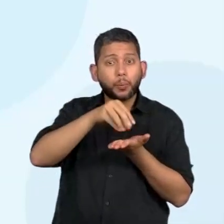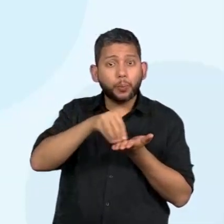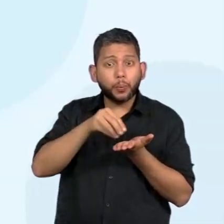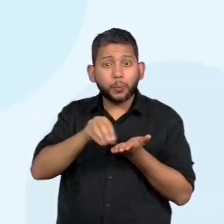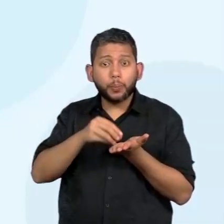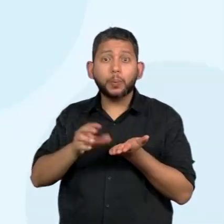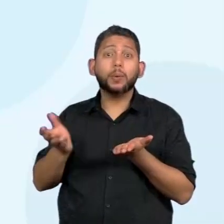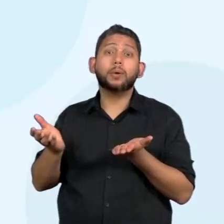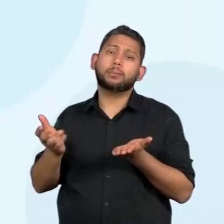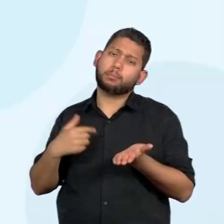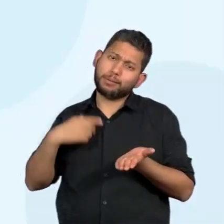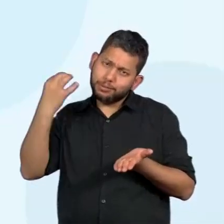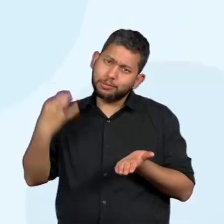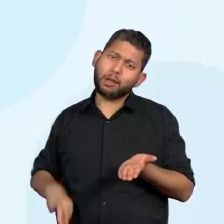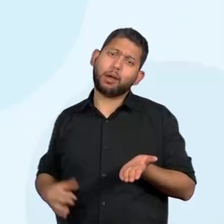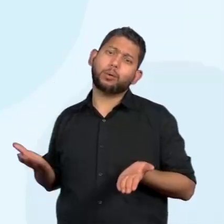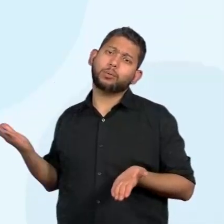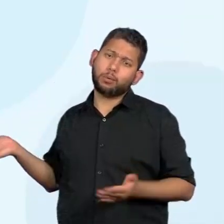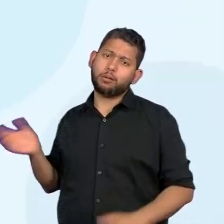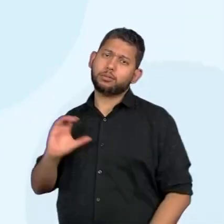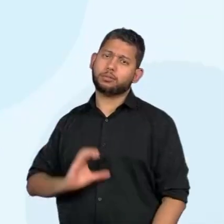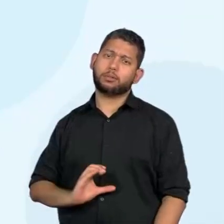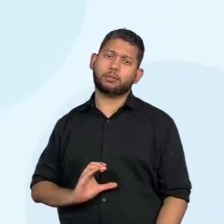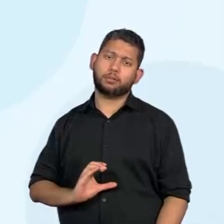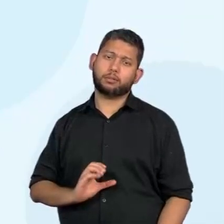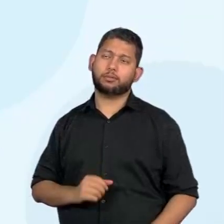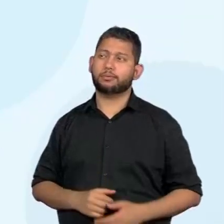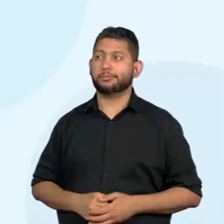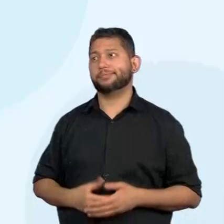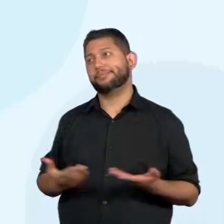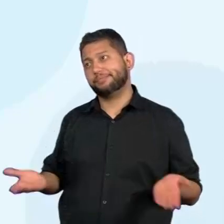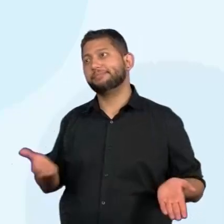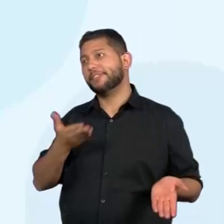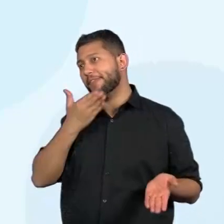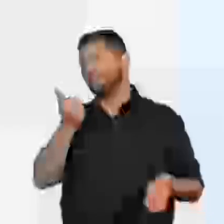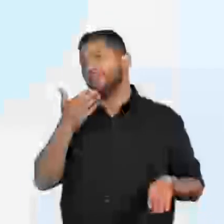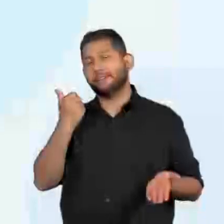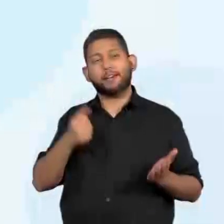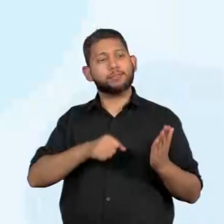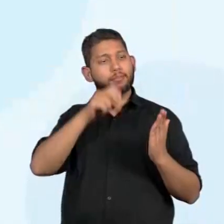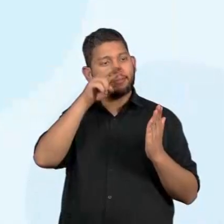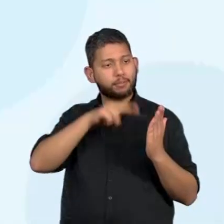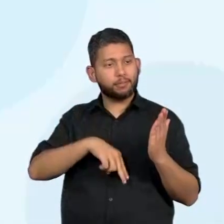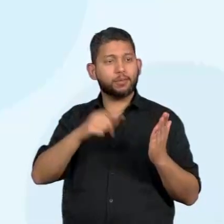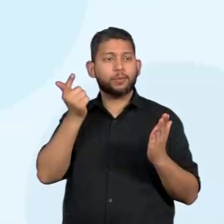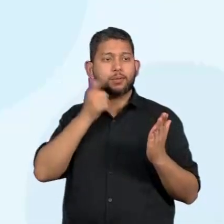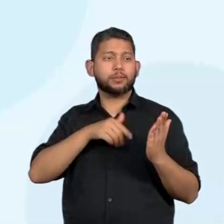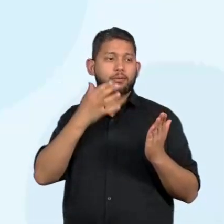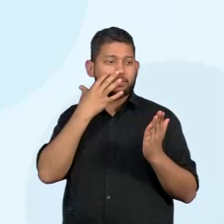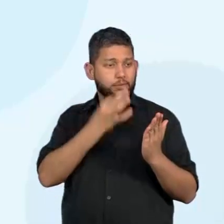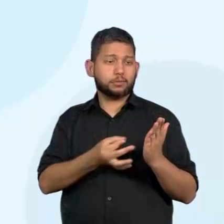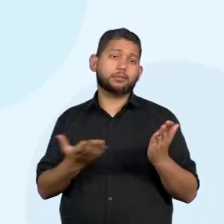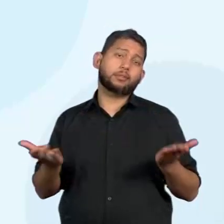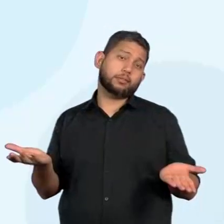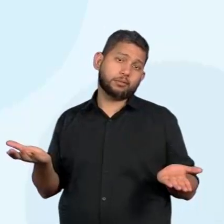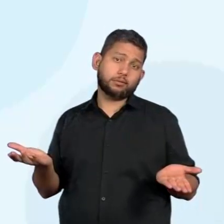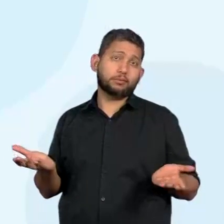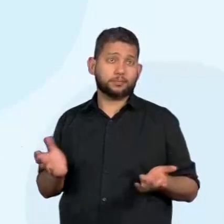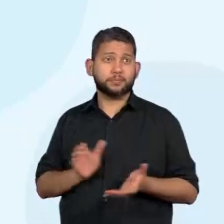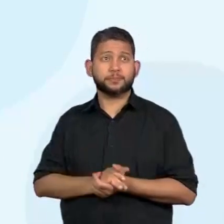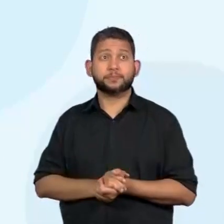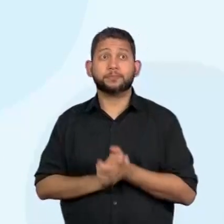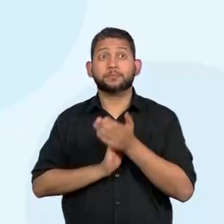cunhados Luiz Lenz e César Gimeno. Ah, muito fácil. Quem leu com bastante atenção ia tirar dez nessa atividade.